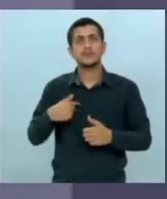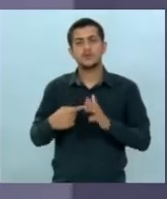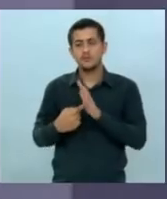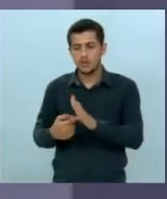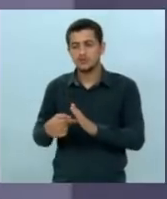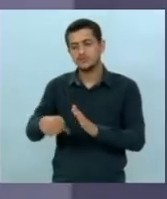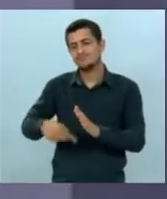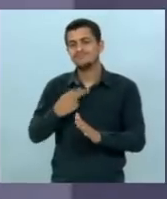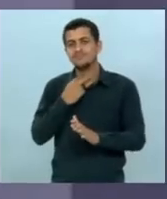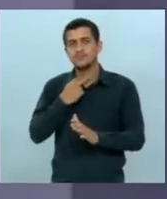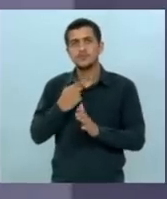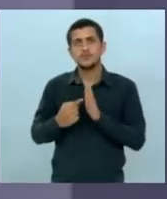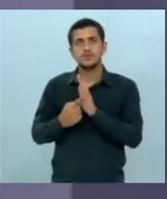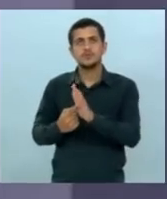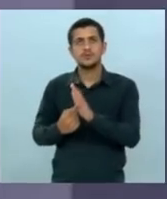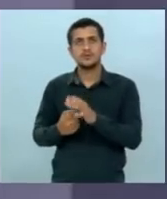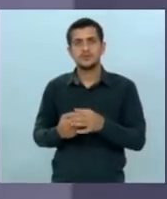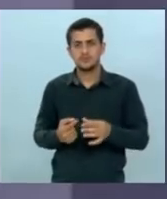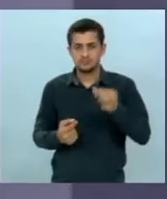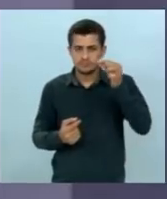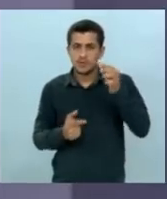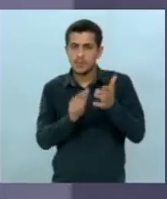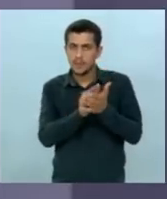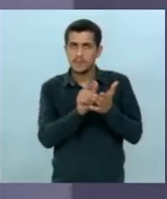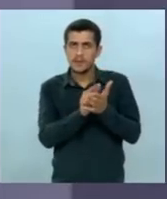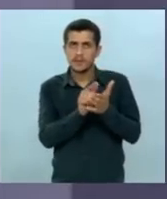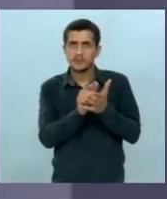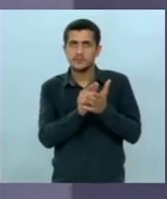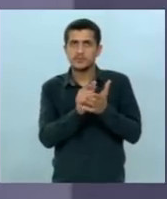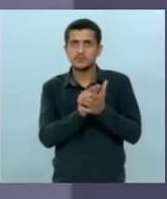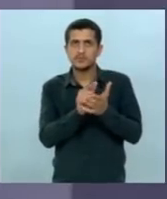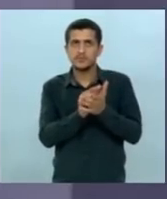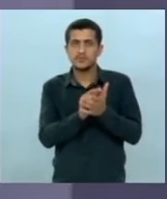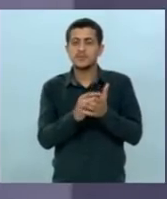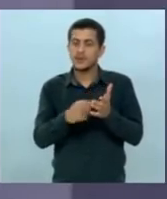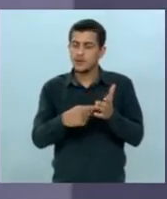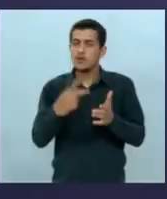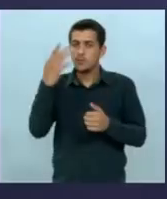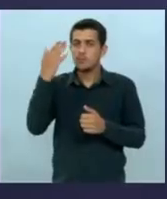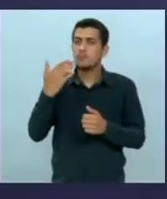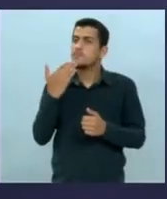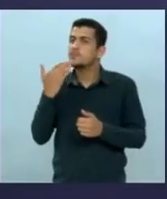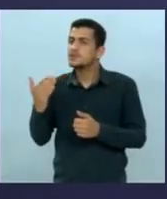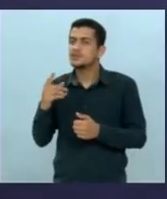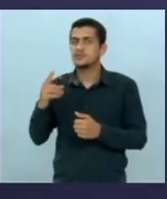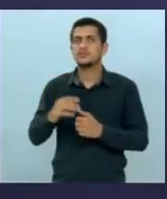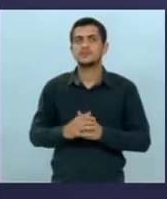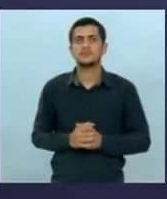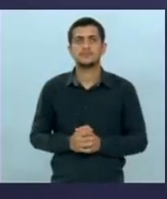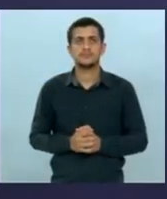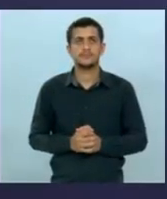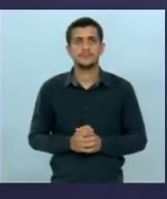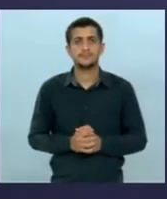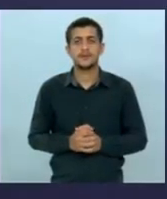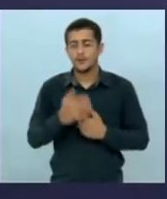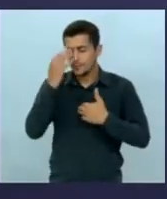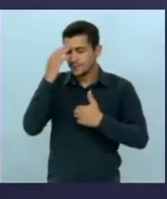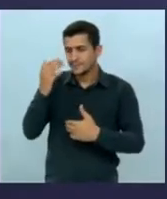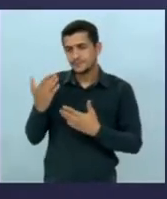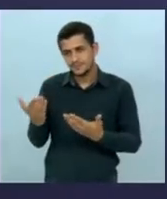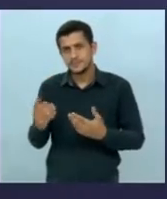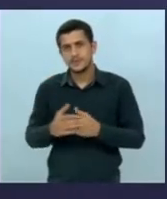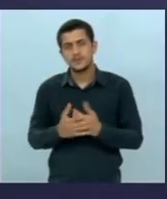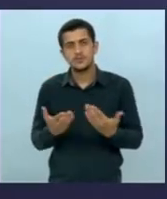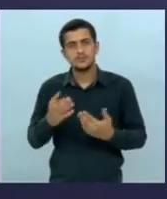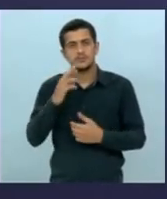está aqui vou mostrar só o lado em branco do papel eu próprio requeri o seu tempo acabou candidato obrigado e agora um